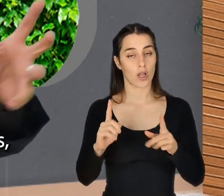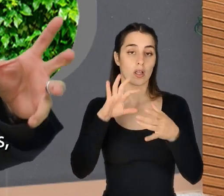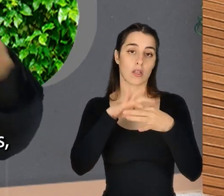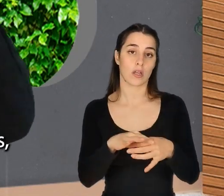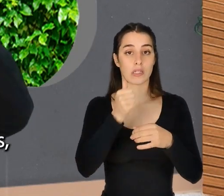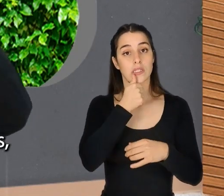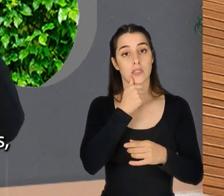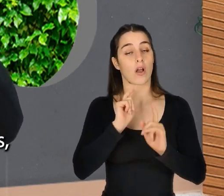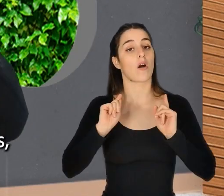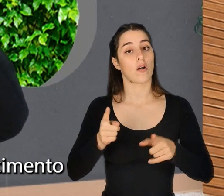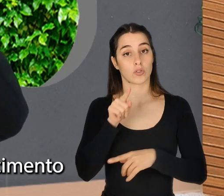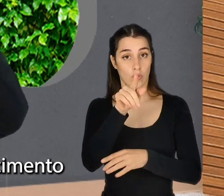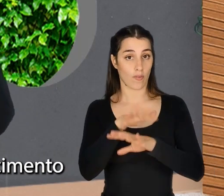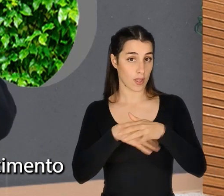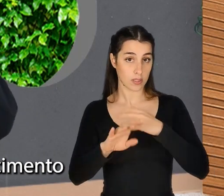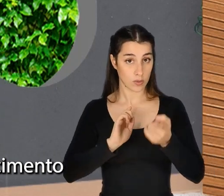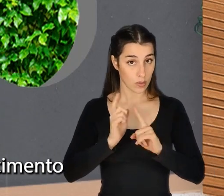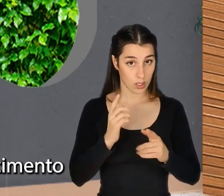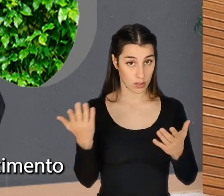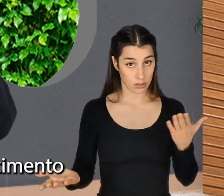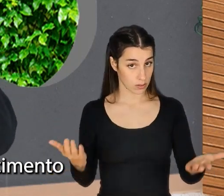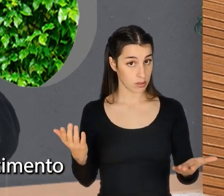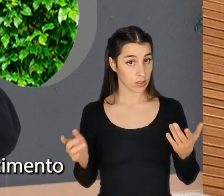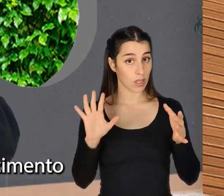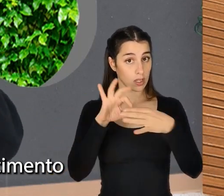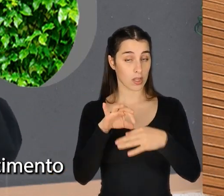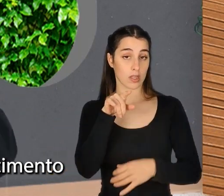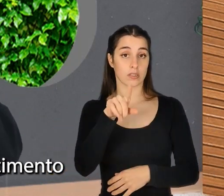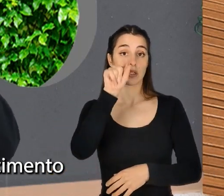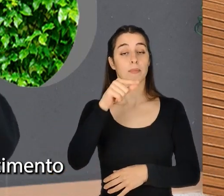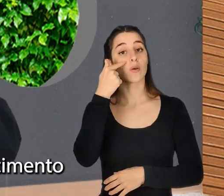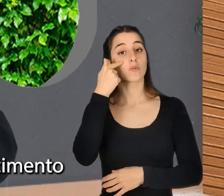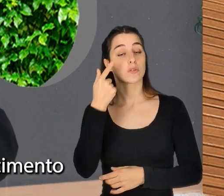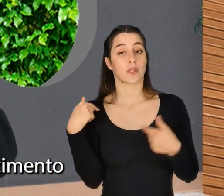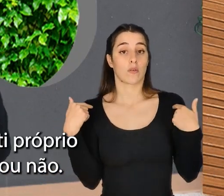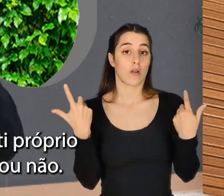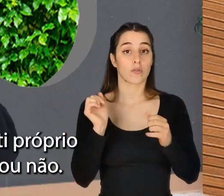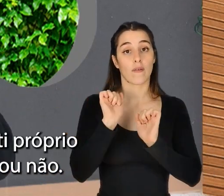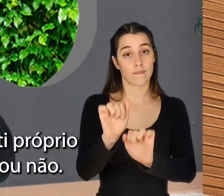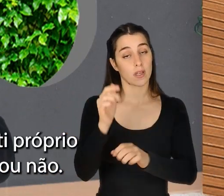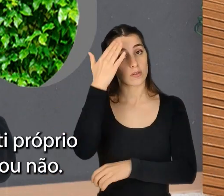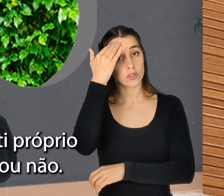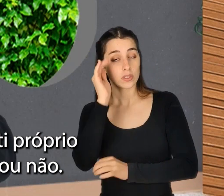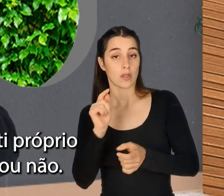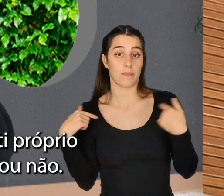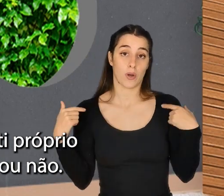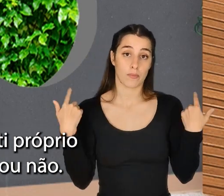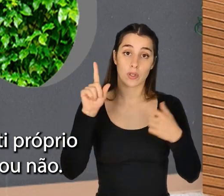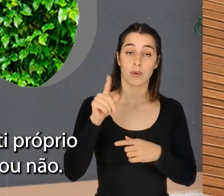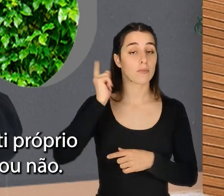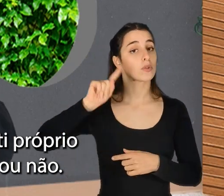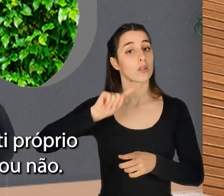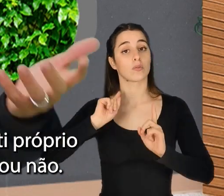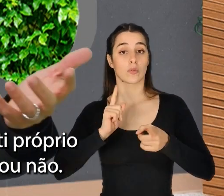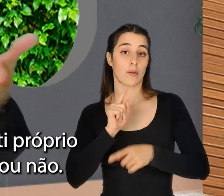ver com as circunstâncias, tem a ver com as decisões, aquilo que tu fazes com isso e também com o teu nível de autoconhecimento e de consciência sobre ti próprio e aquilo que é